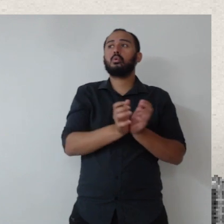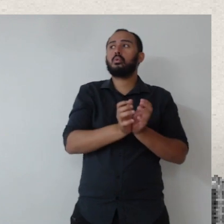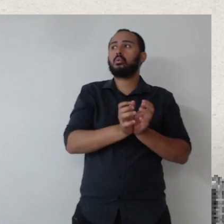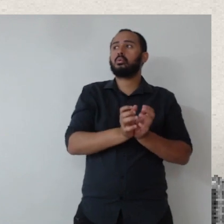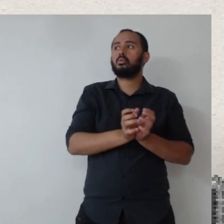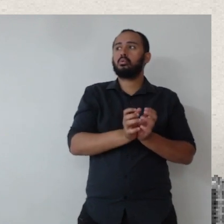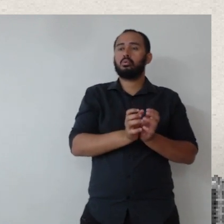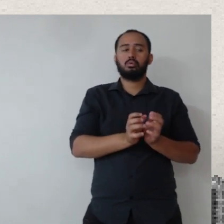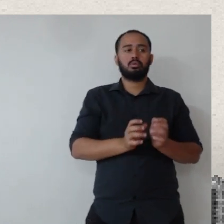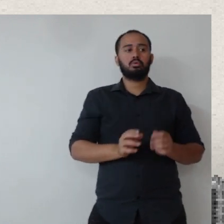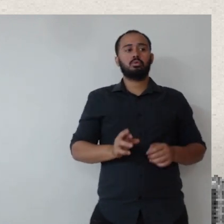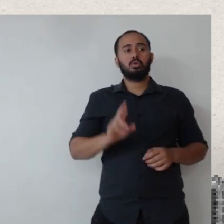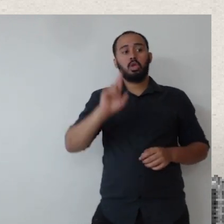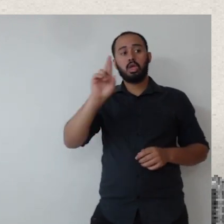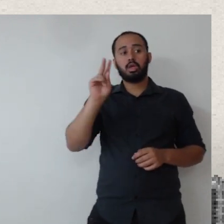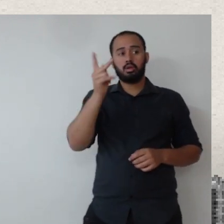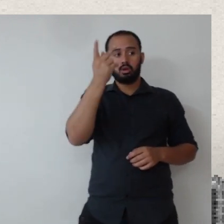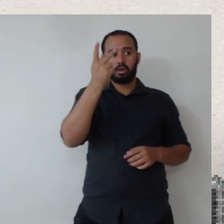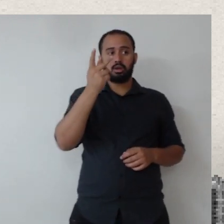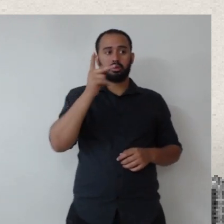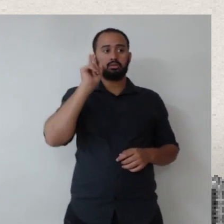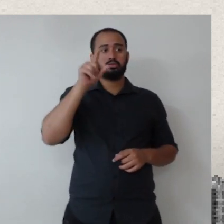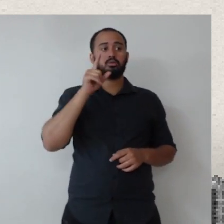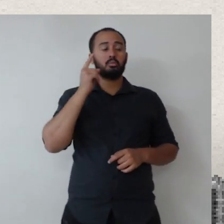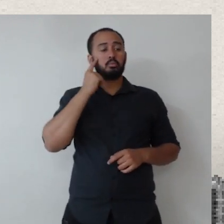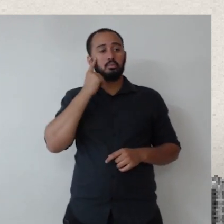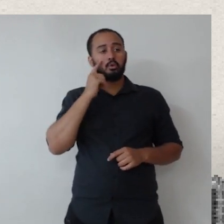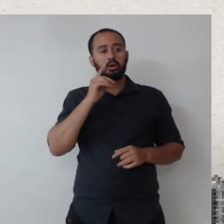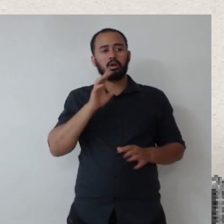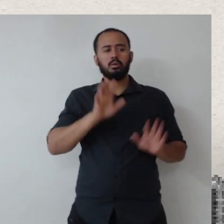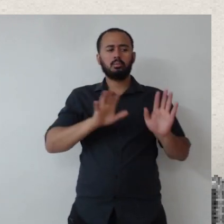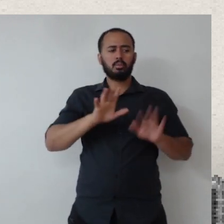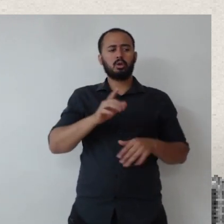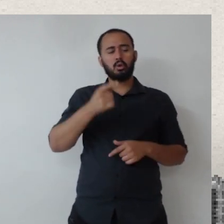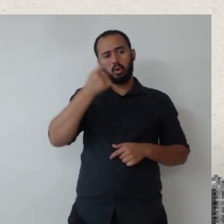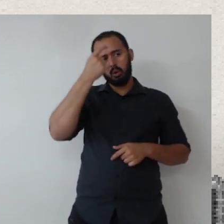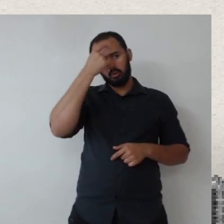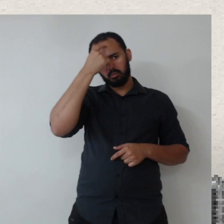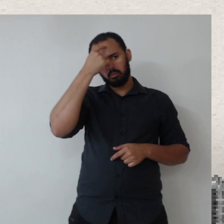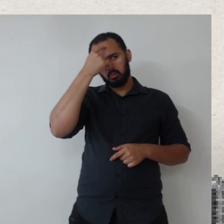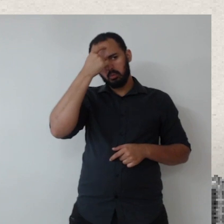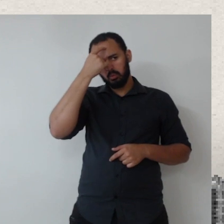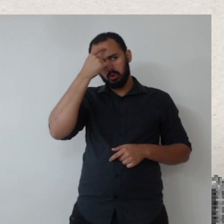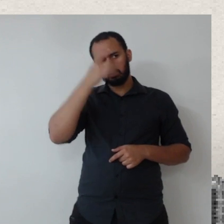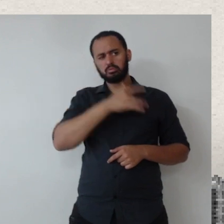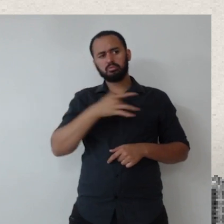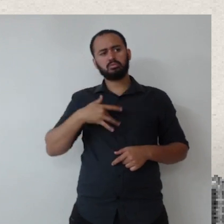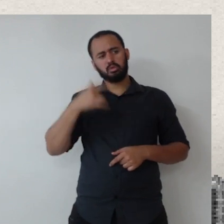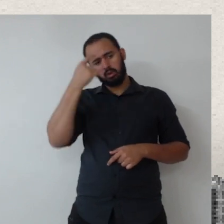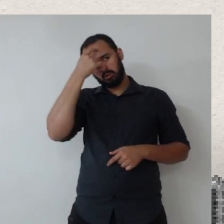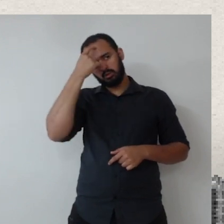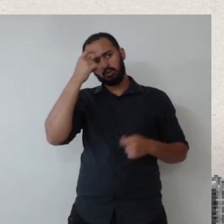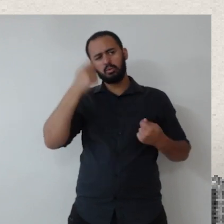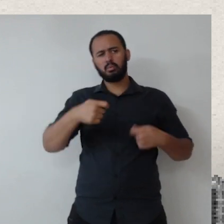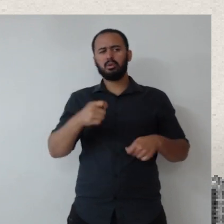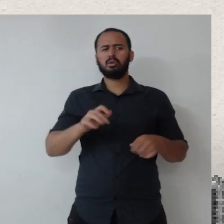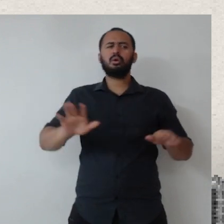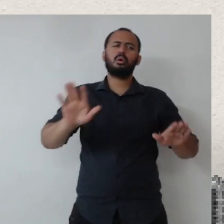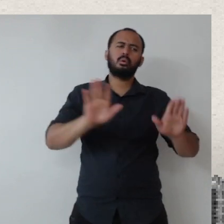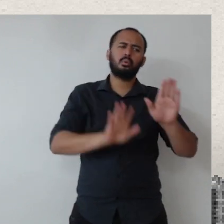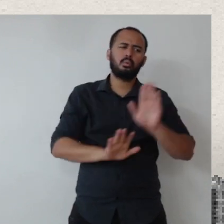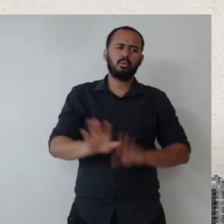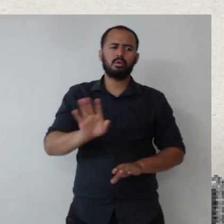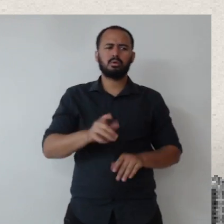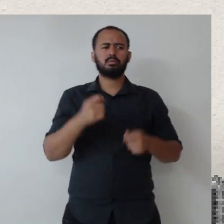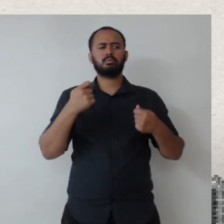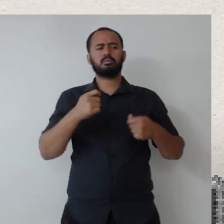humanos poderia contratar esses profissionais para lidar com esse tema saúde mental, né? Porque é um tema que é muito cuidadoso, né? Exige uma descrição,